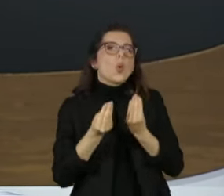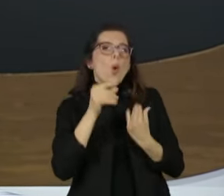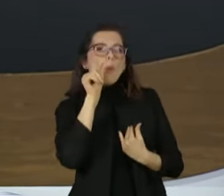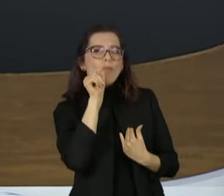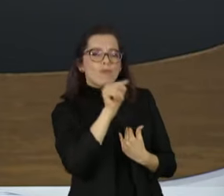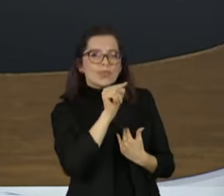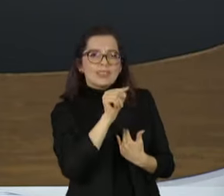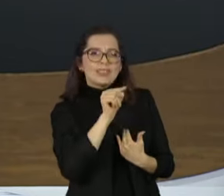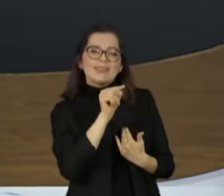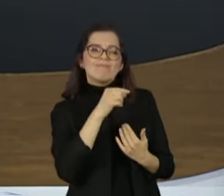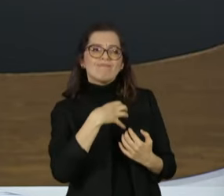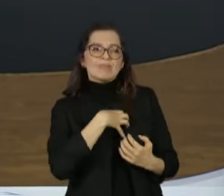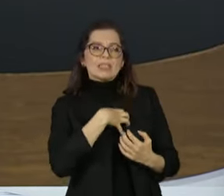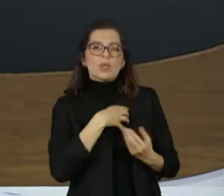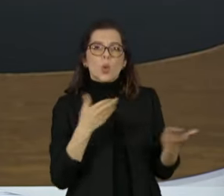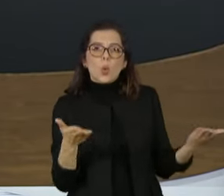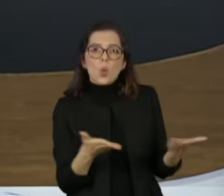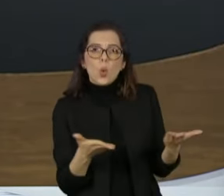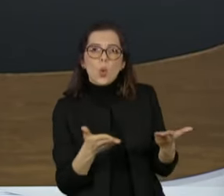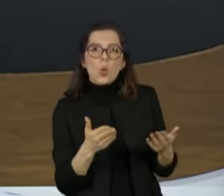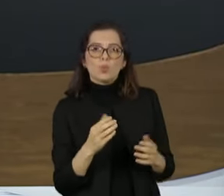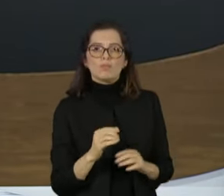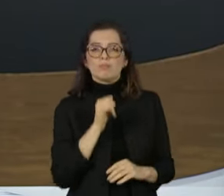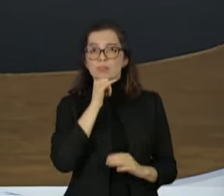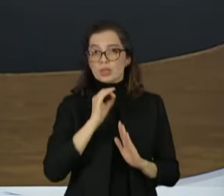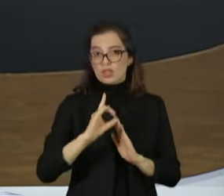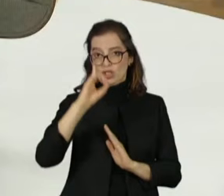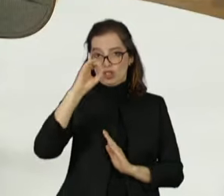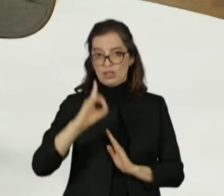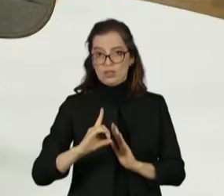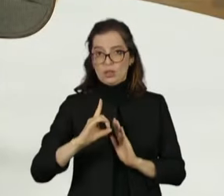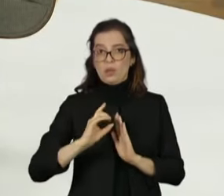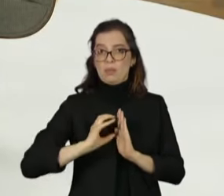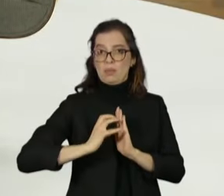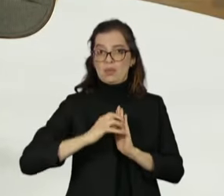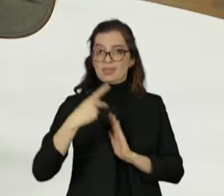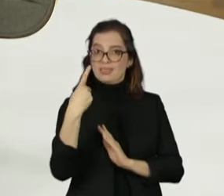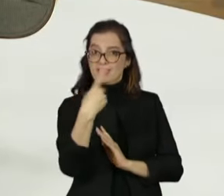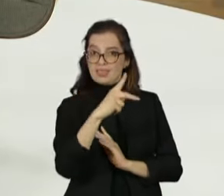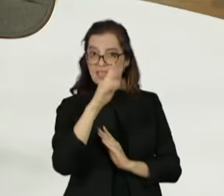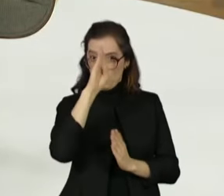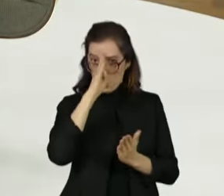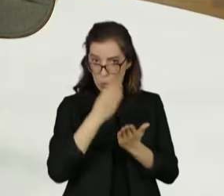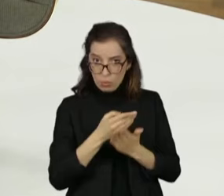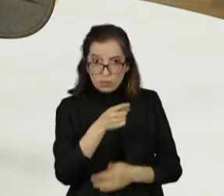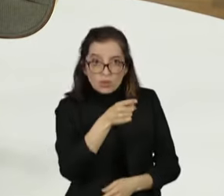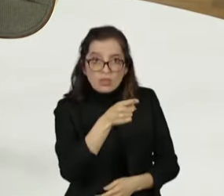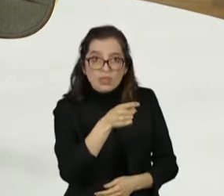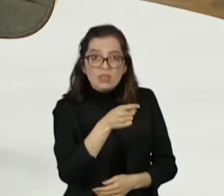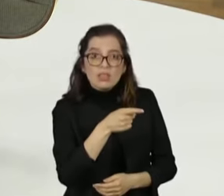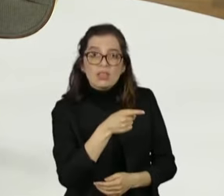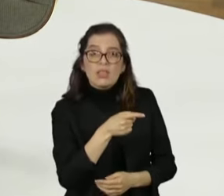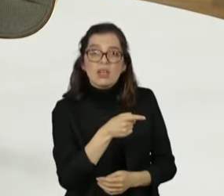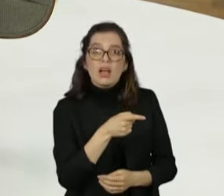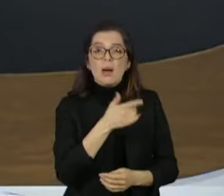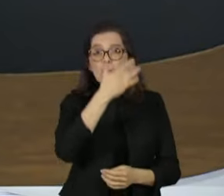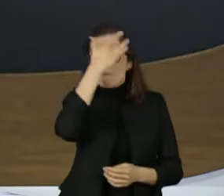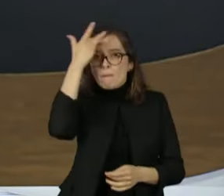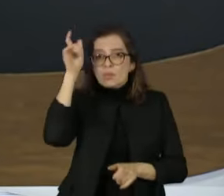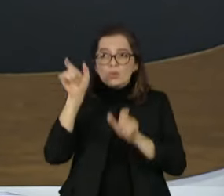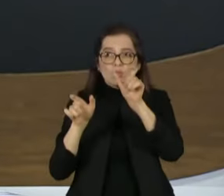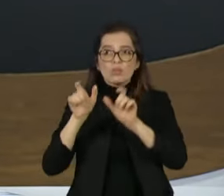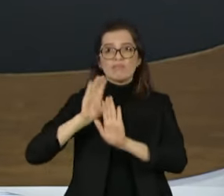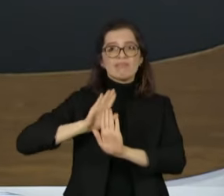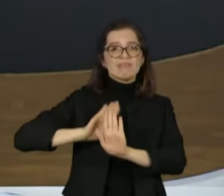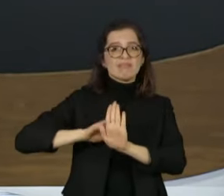dos dirigentes do seu partido de que, a partir de agora, a senhora não vai ser cristianizada, ou seja, abandonada à própria sorte. E para que a gente